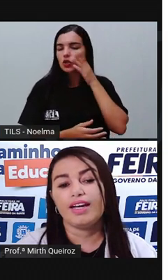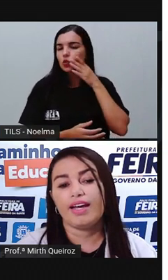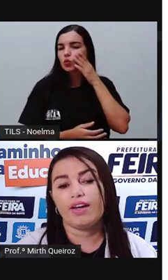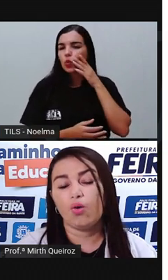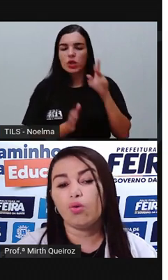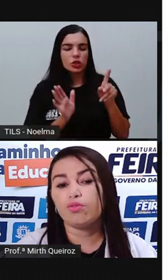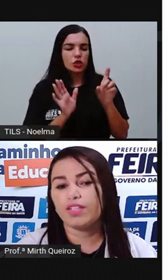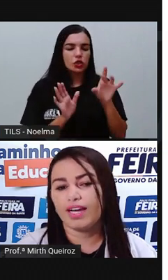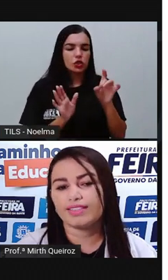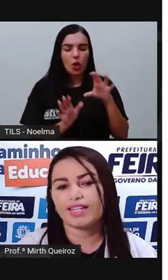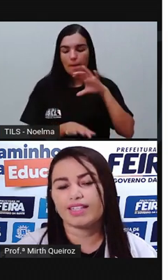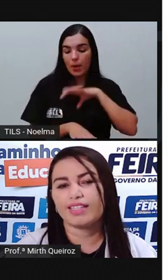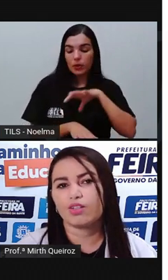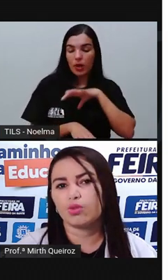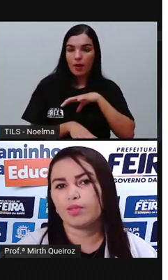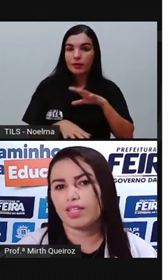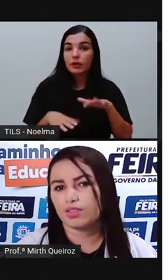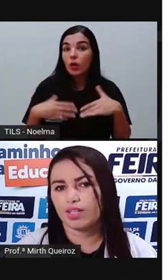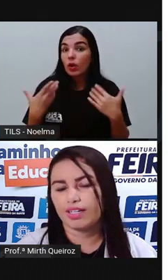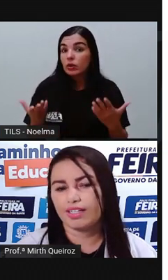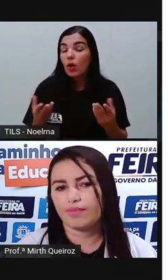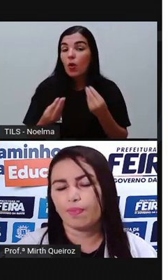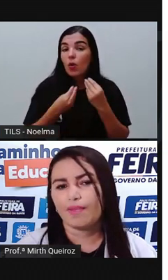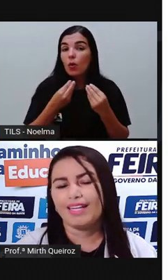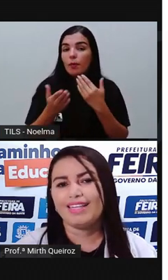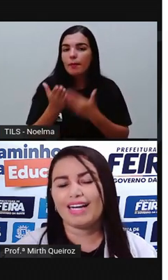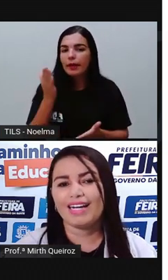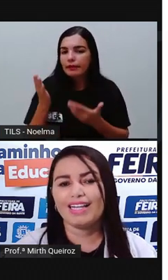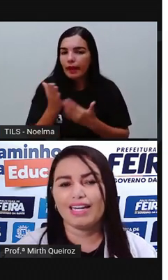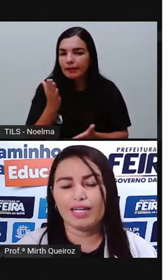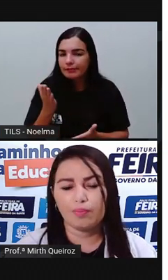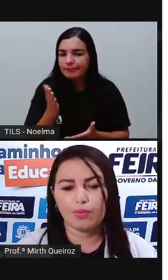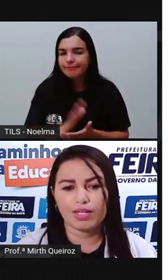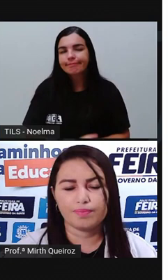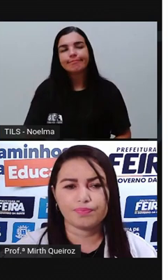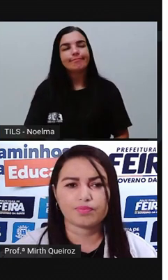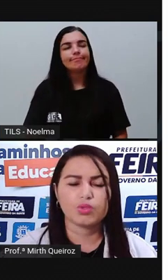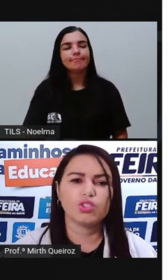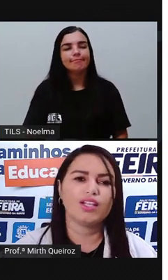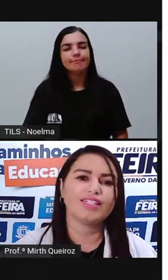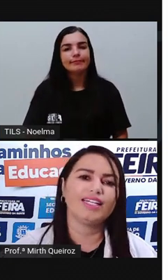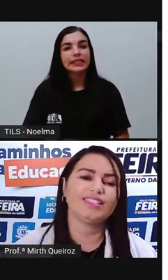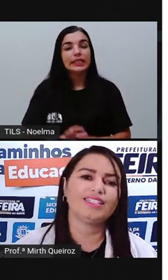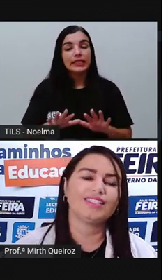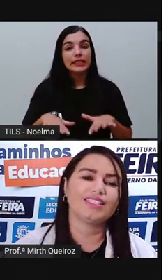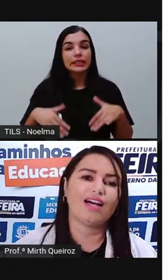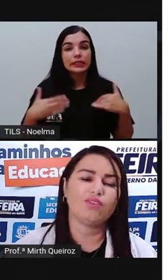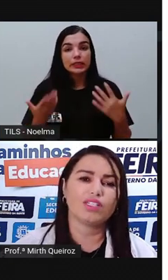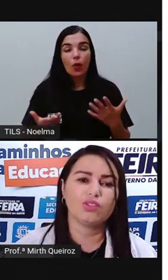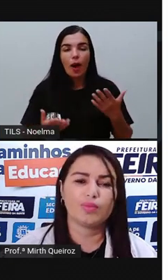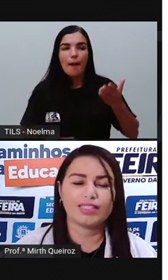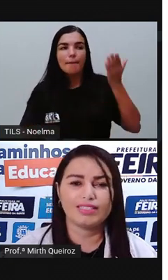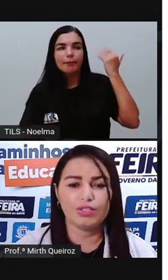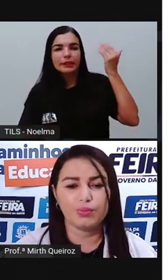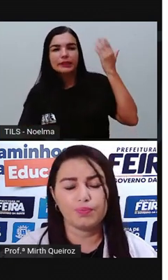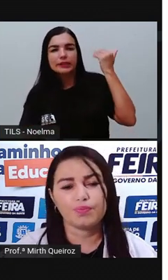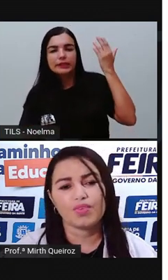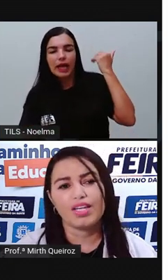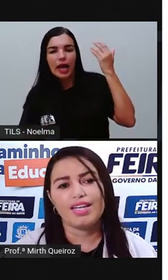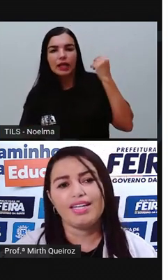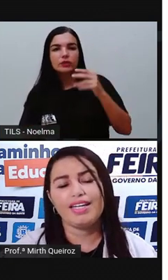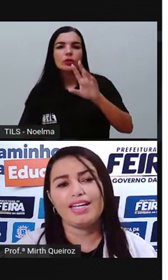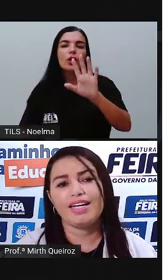que houve essa queda na economia açucareira? Naquela época, os holandeses, eles estavam aqui no Brasil